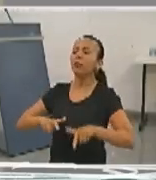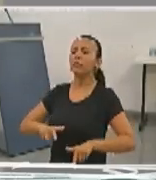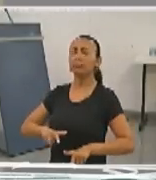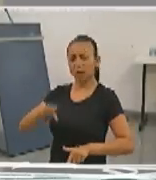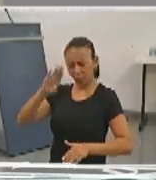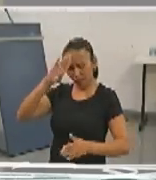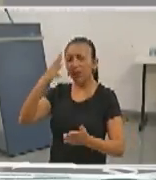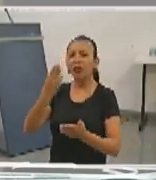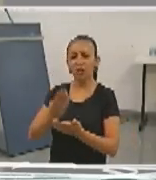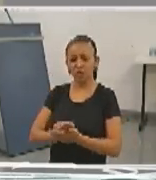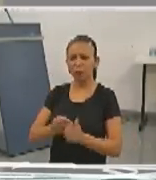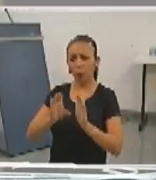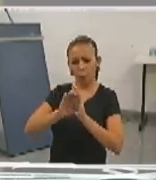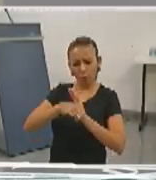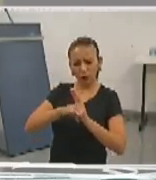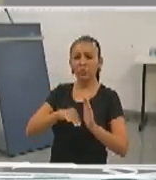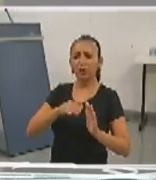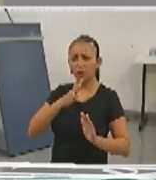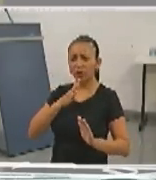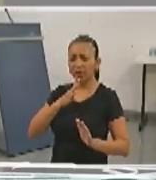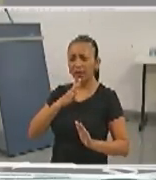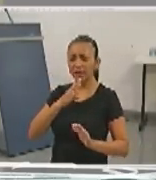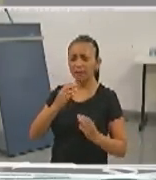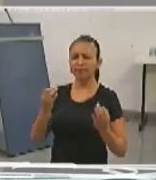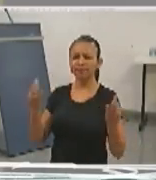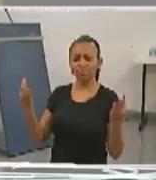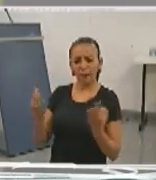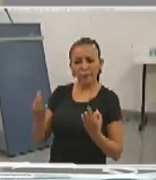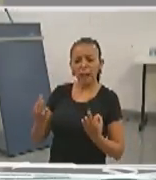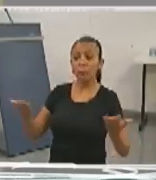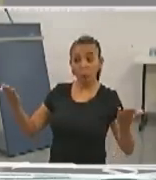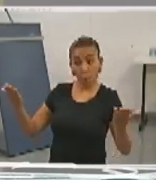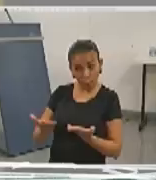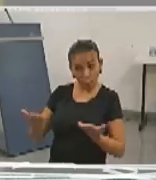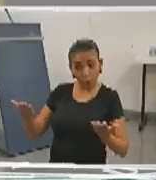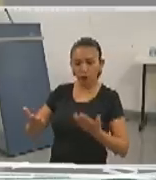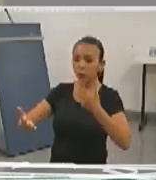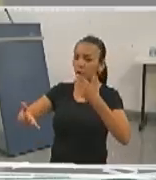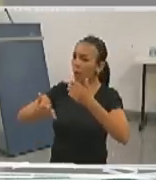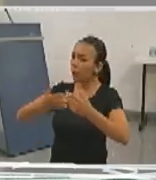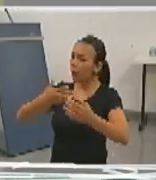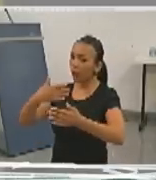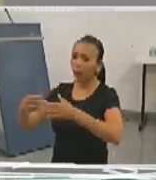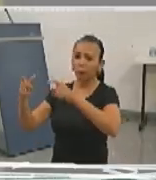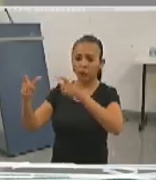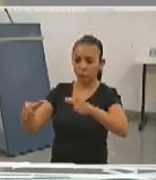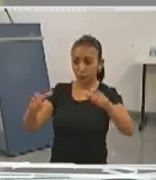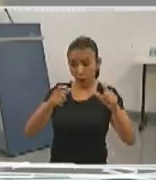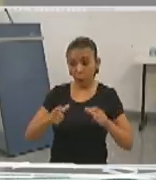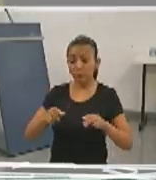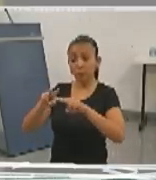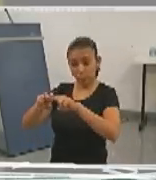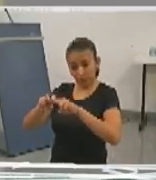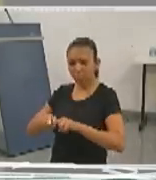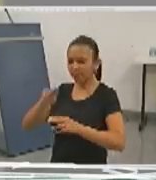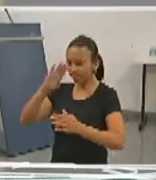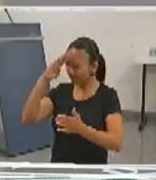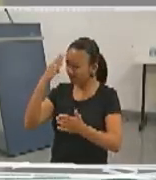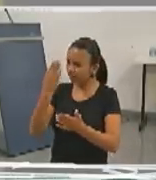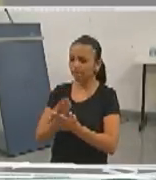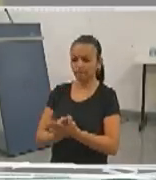conhece esse conceito sabe que ele é ideal para os dias atuais em qualquer instituição. Por isso, eu acredito muito.